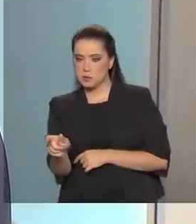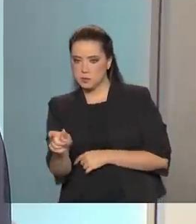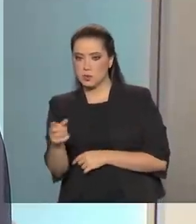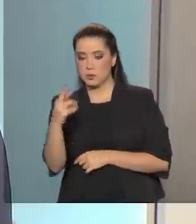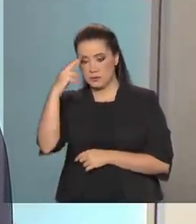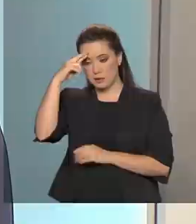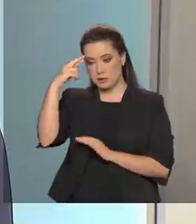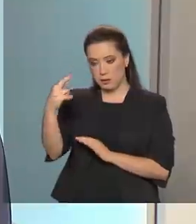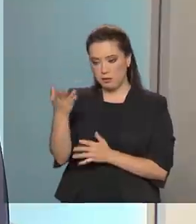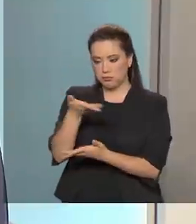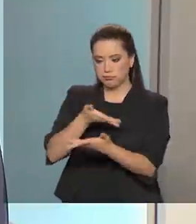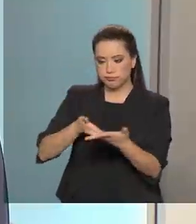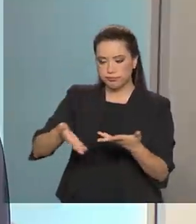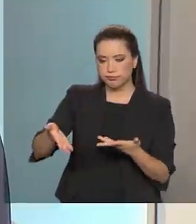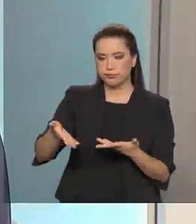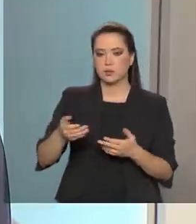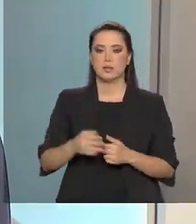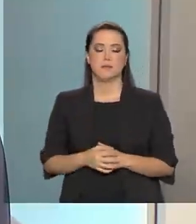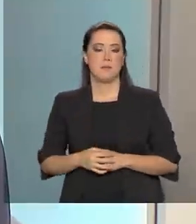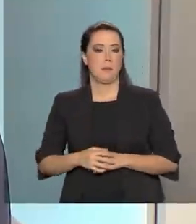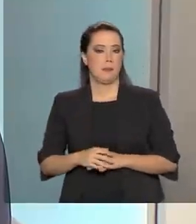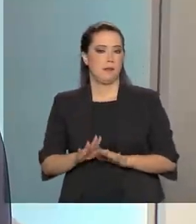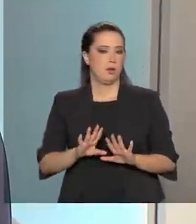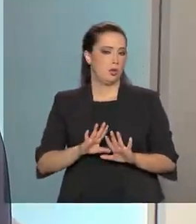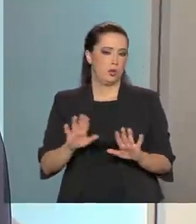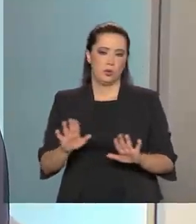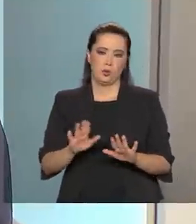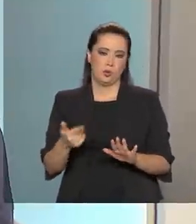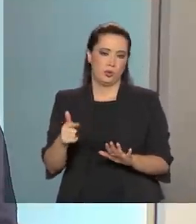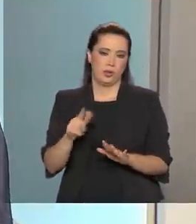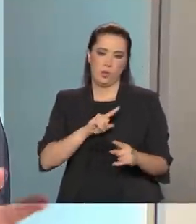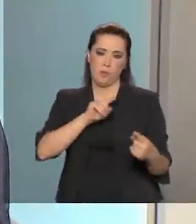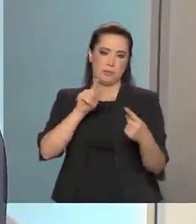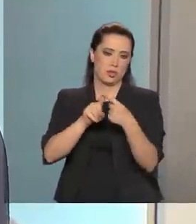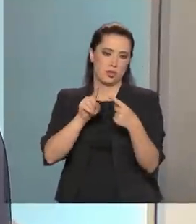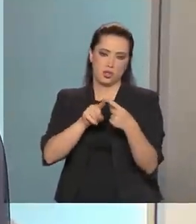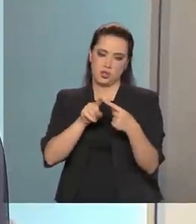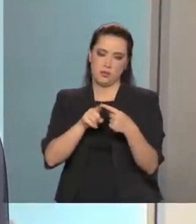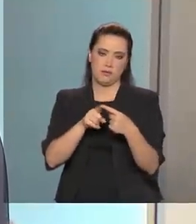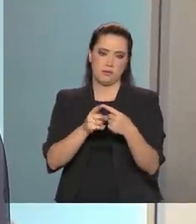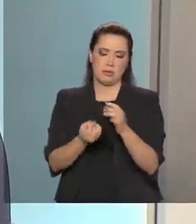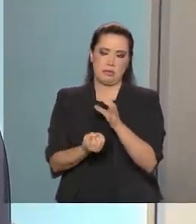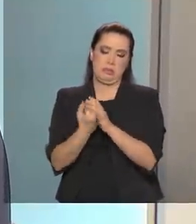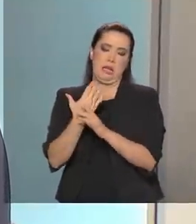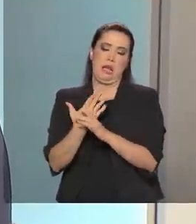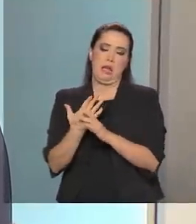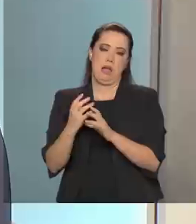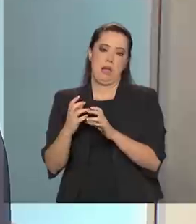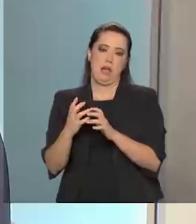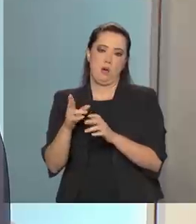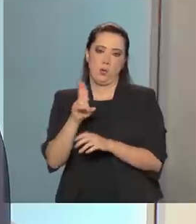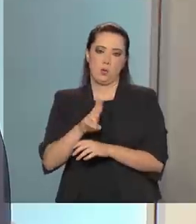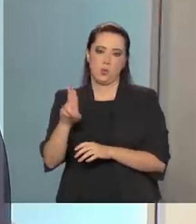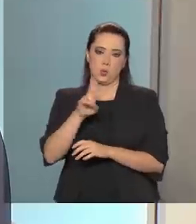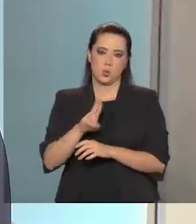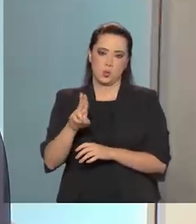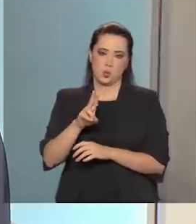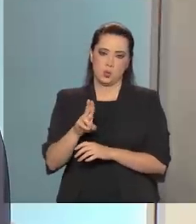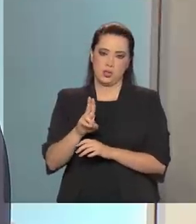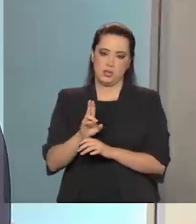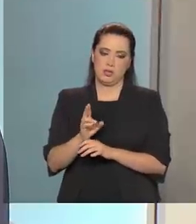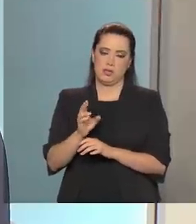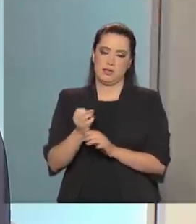Não é o objetivo da autoridade travar o uso de dados no país.